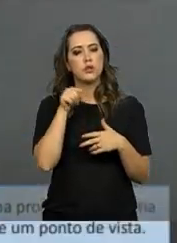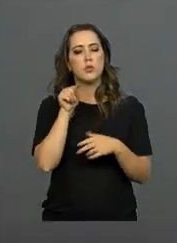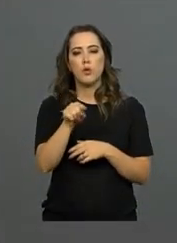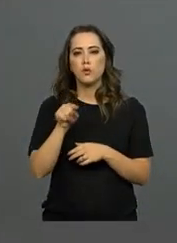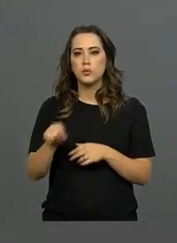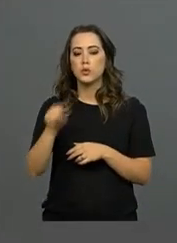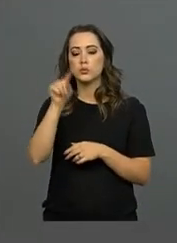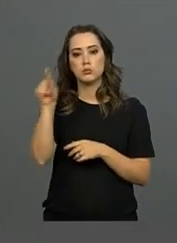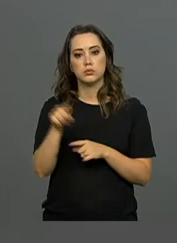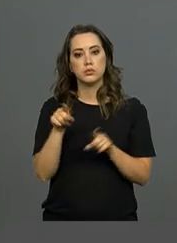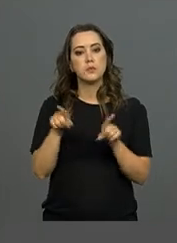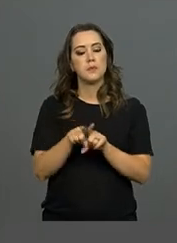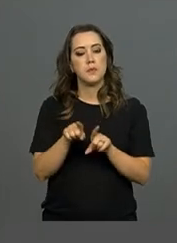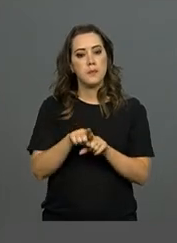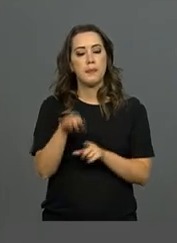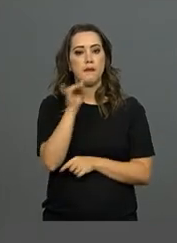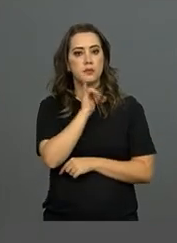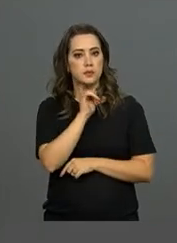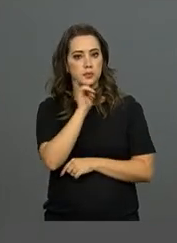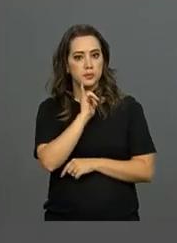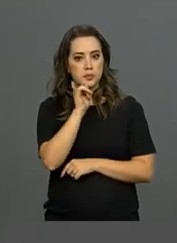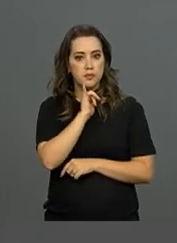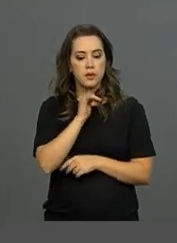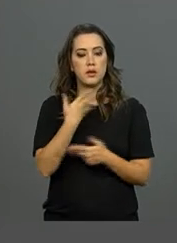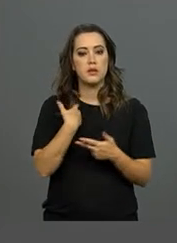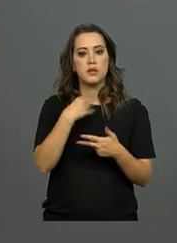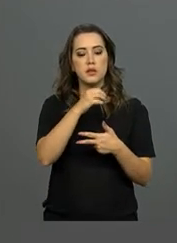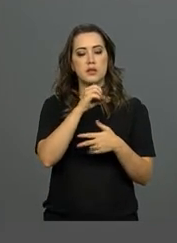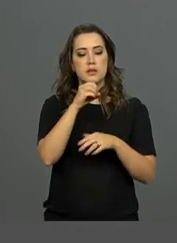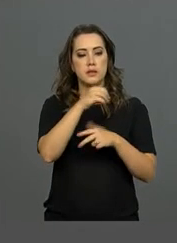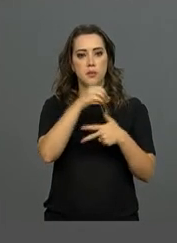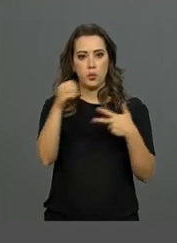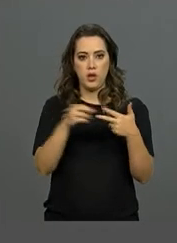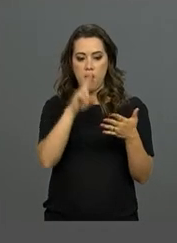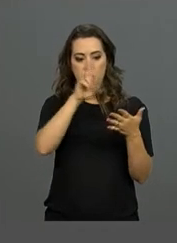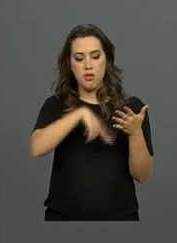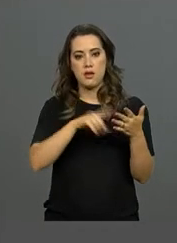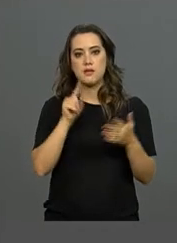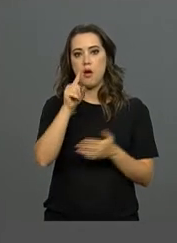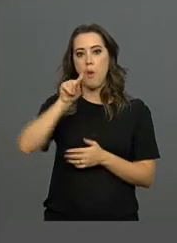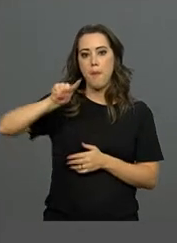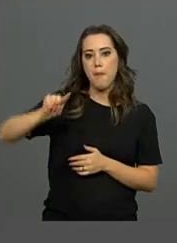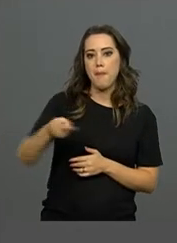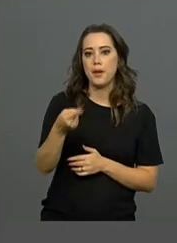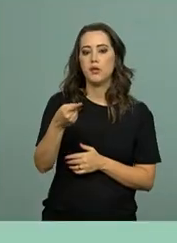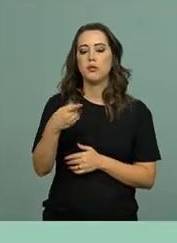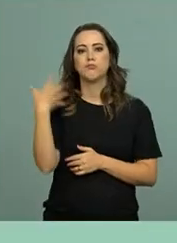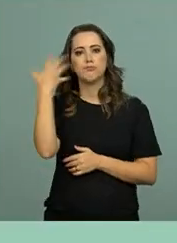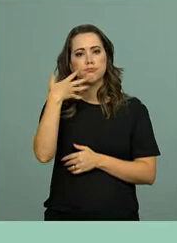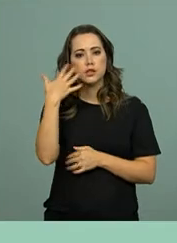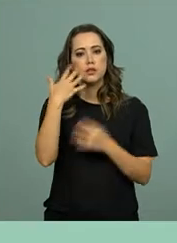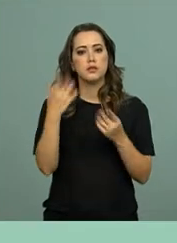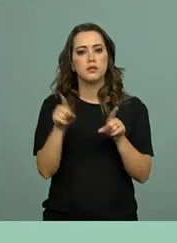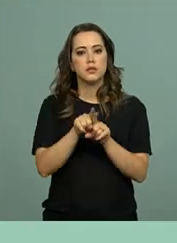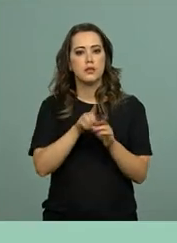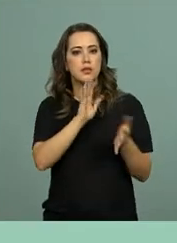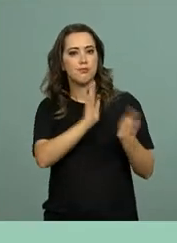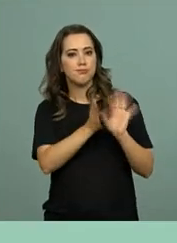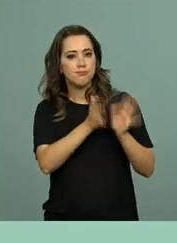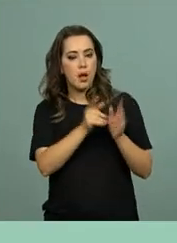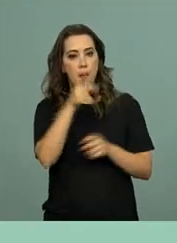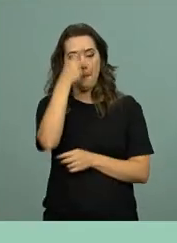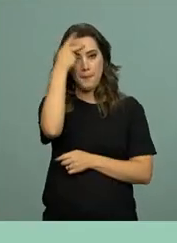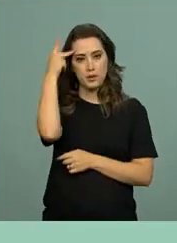A cartilha traz ainda exemplos de redações nota mil, com comentários. E também está disponível em libras para